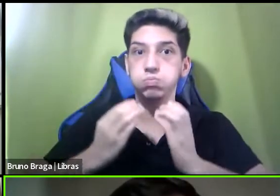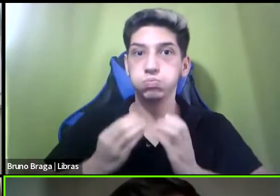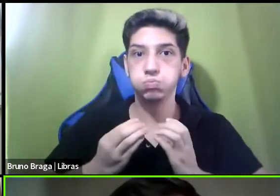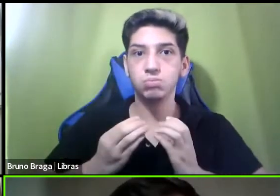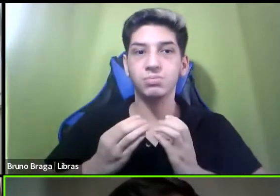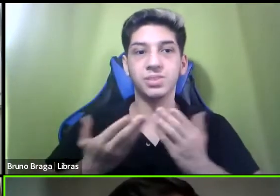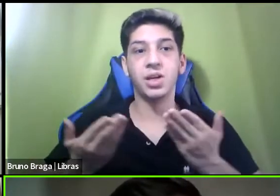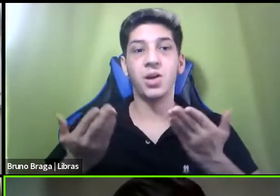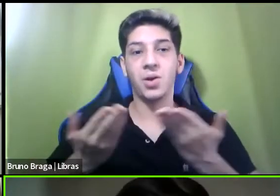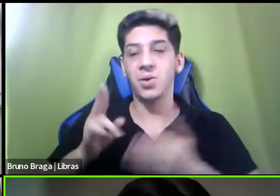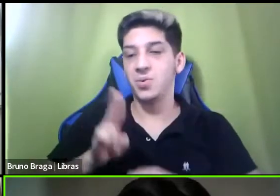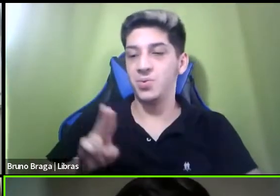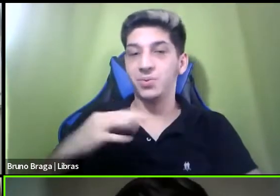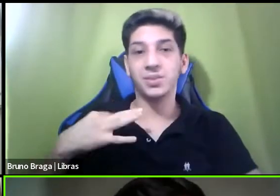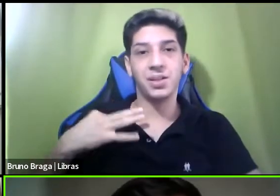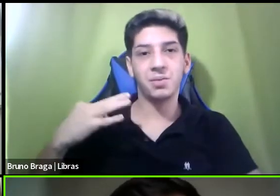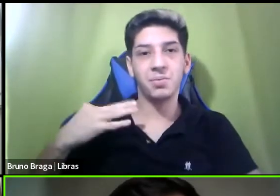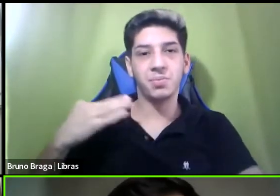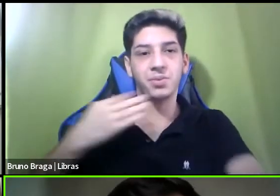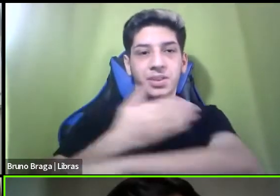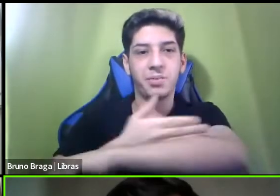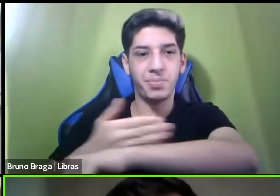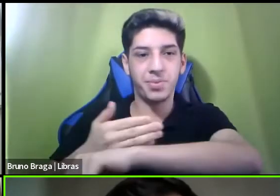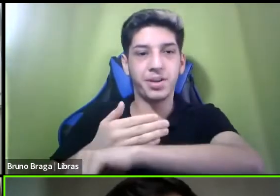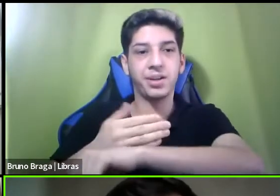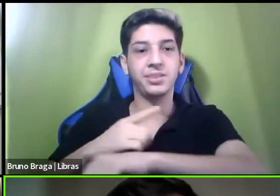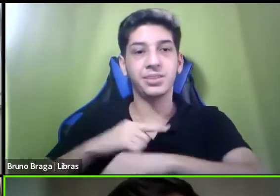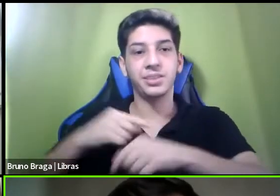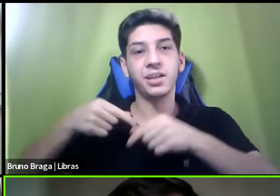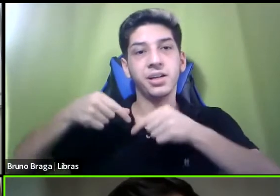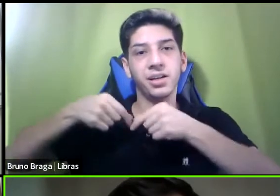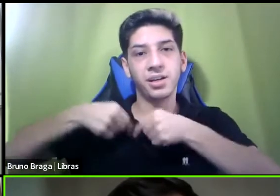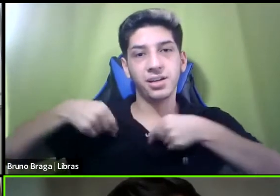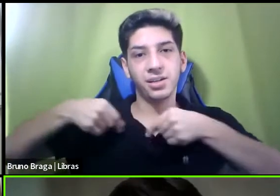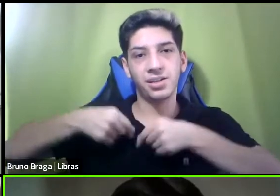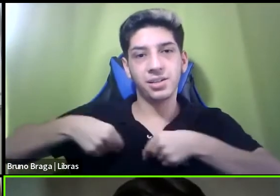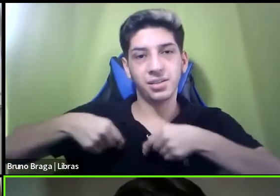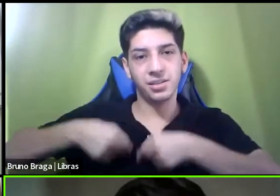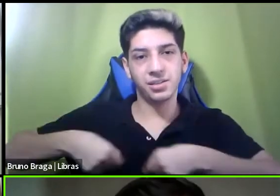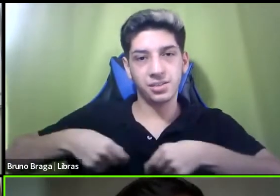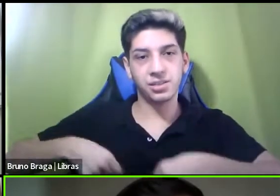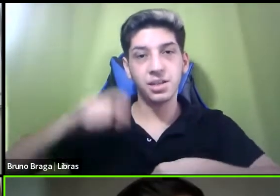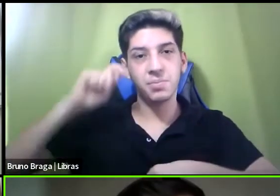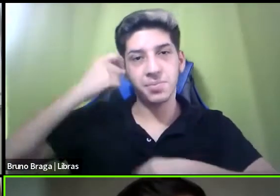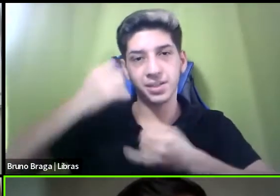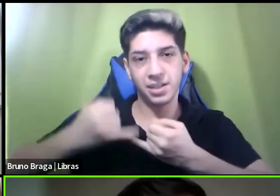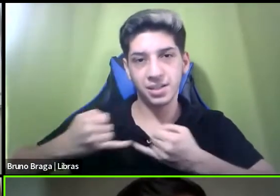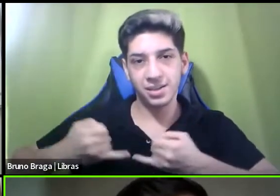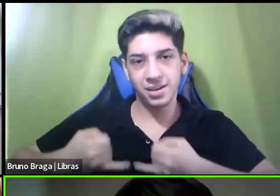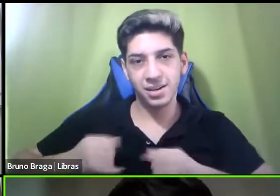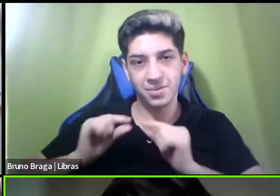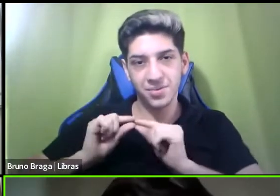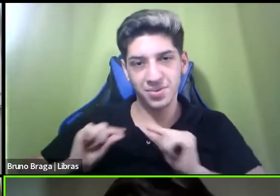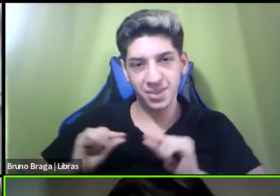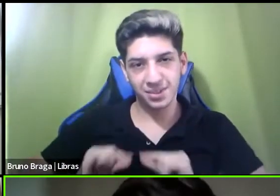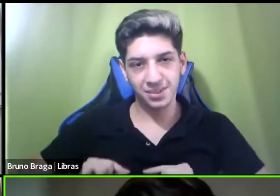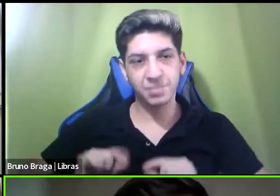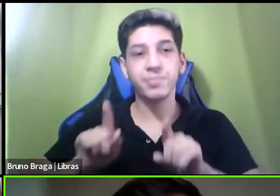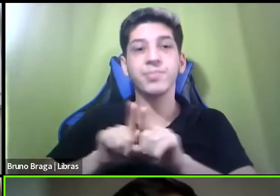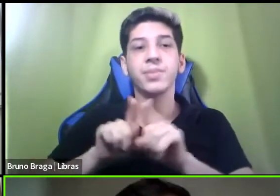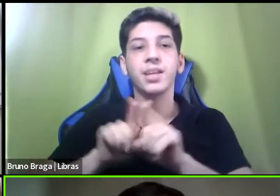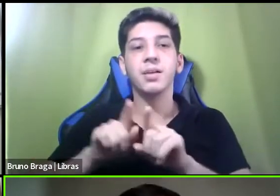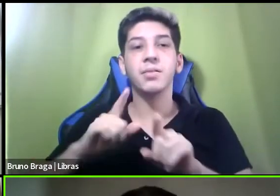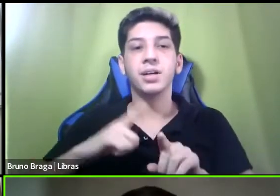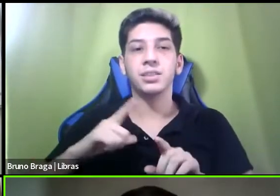trajando uma camisa branca com listras pretas finas e estou com a tela